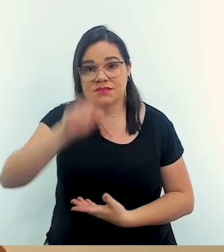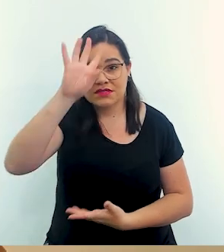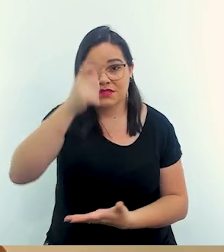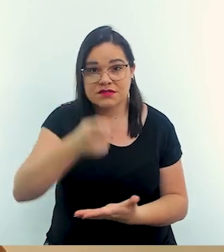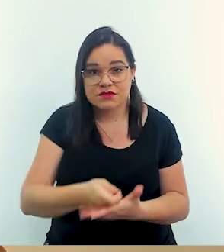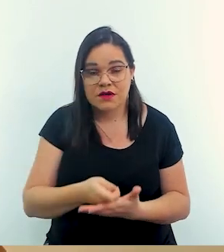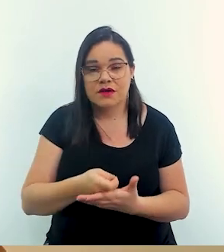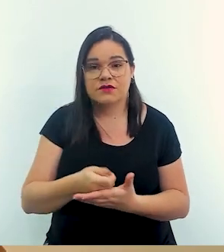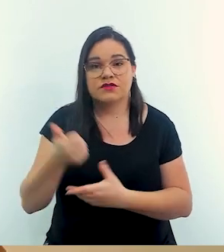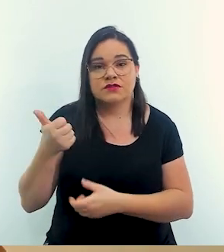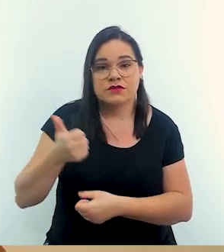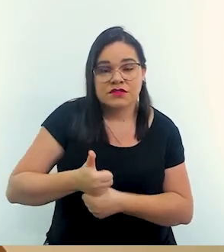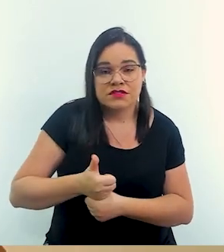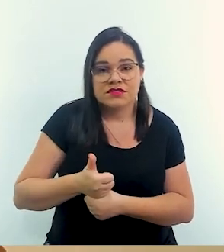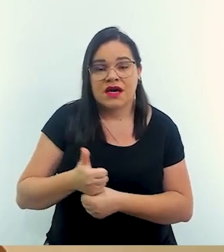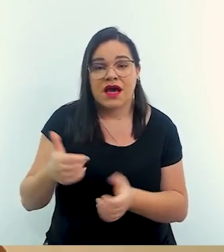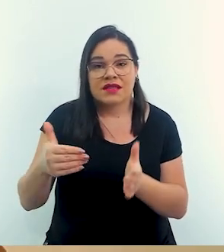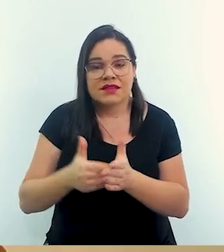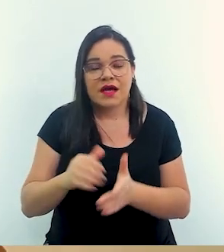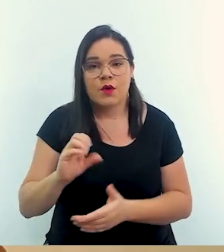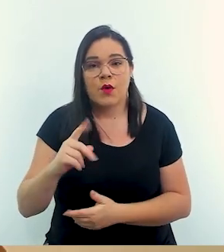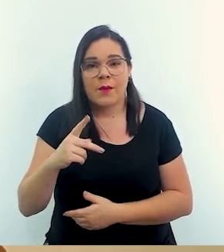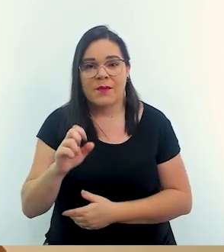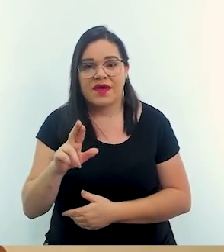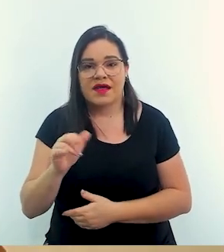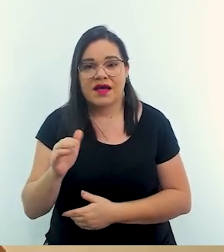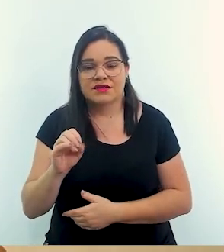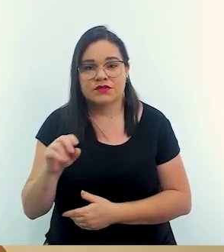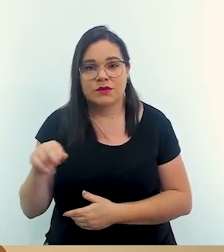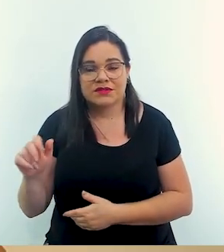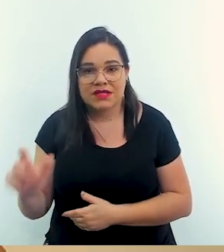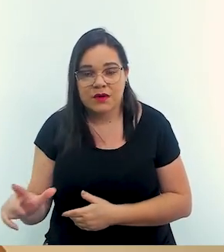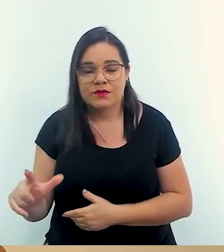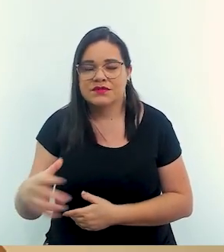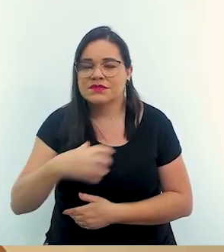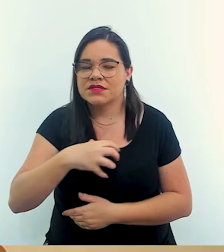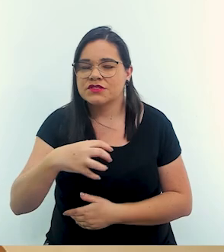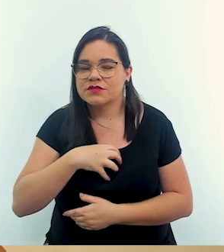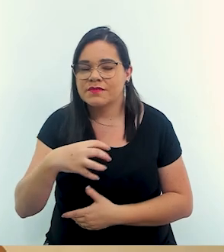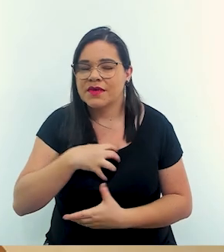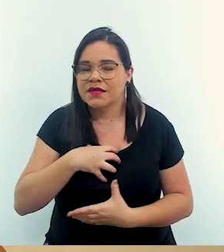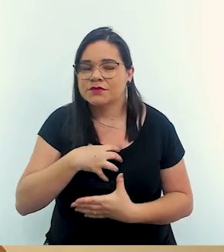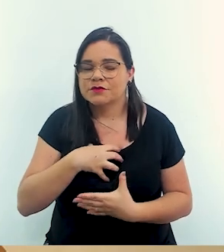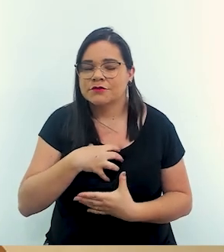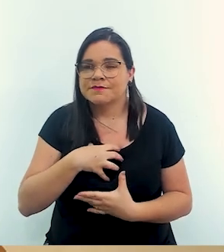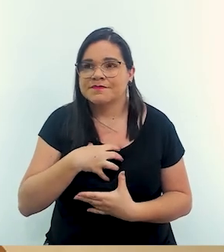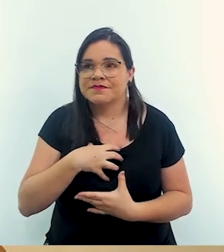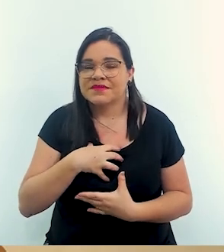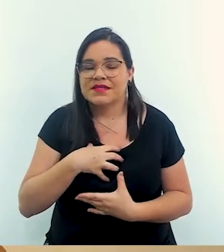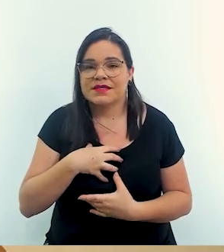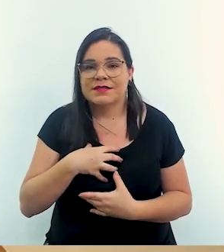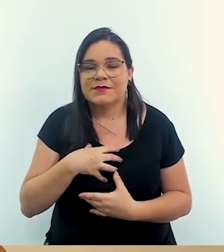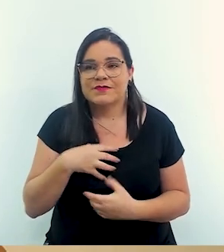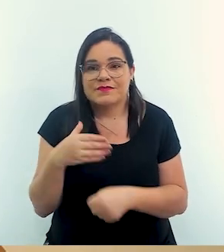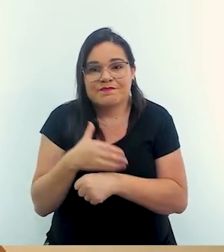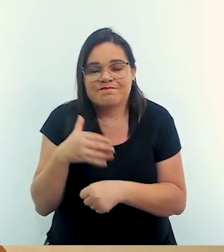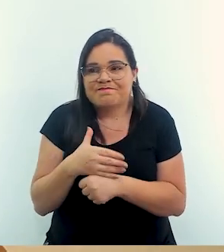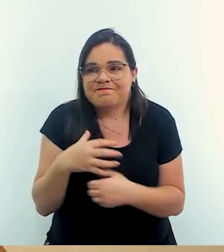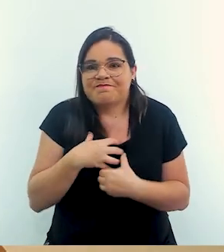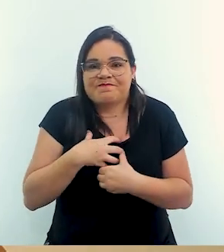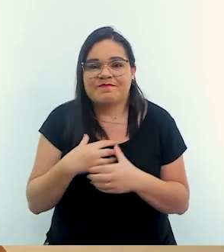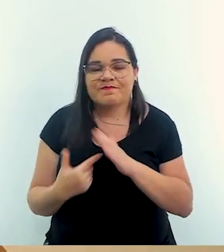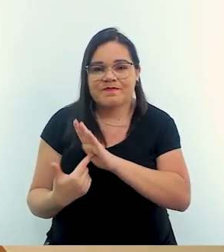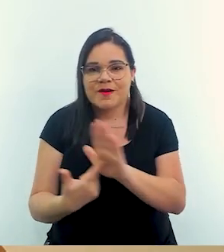decisório da diretoria até o nível operacional o sentimento de pertencimento Lia ele fica muito